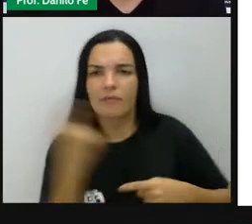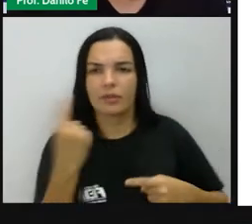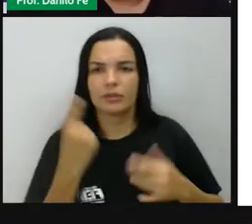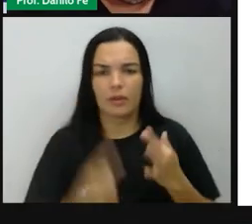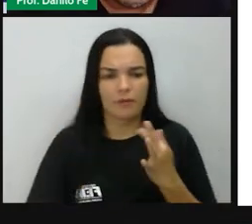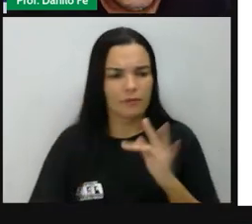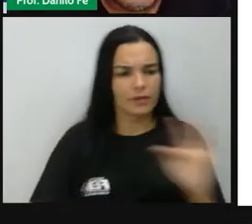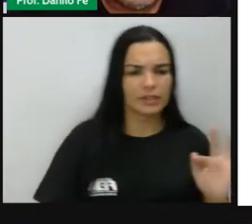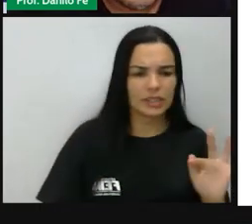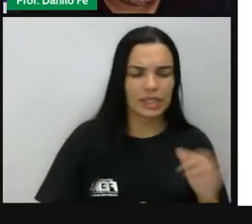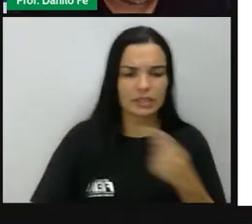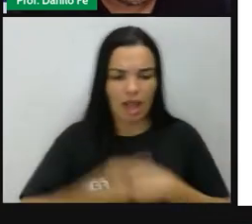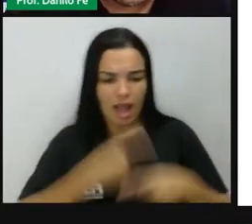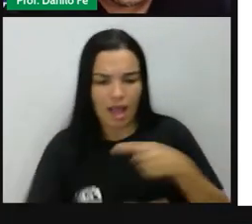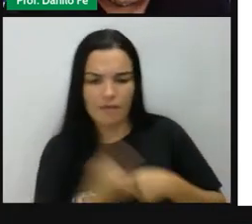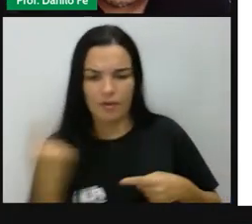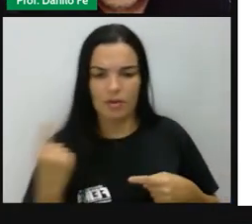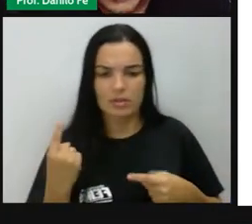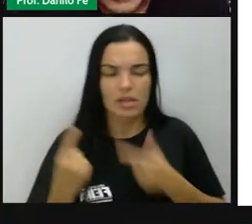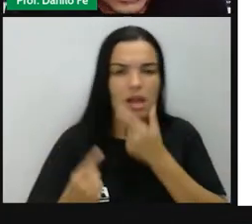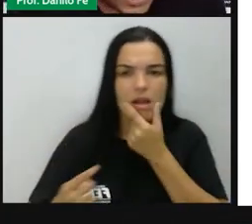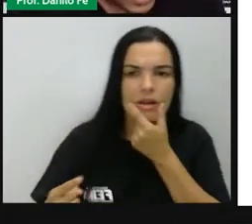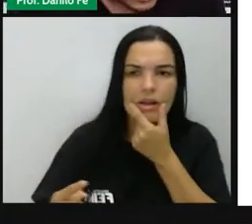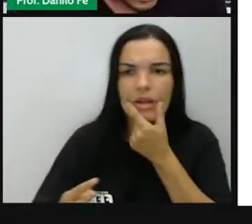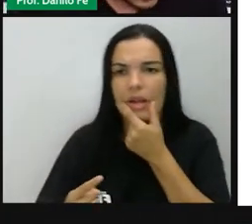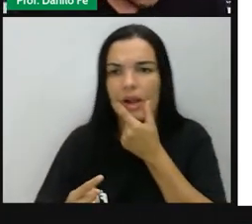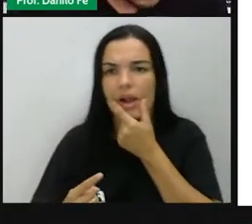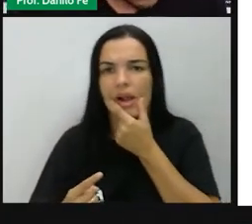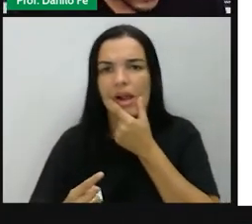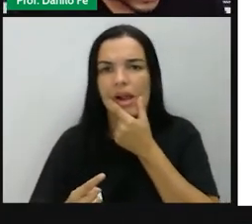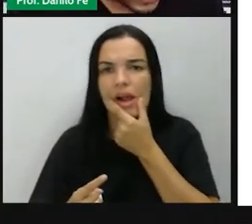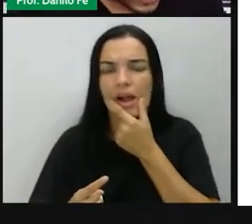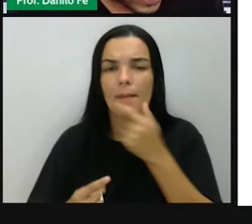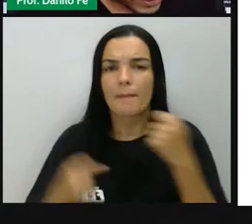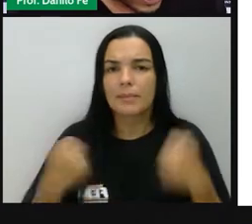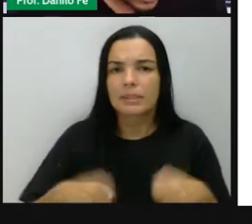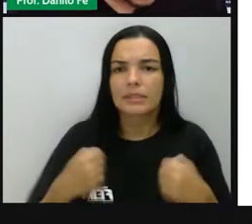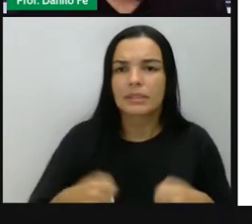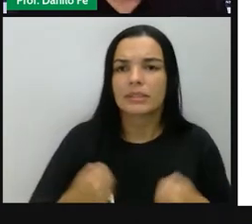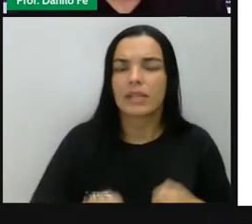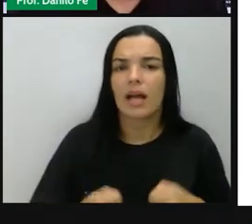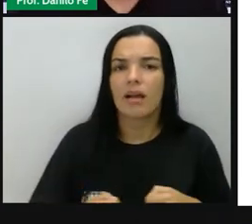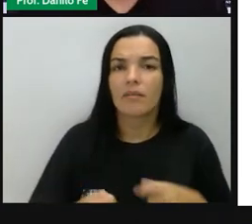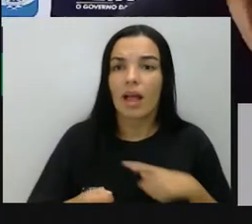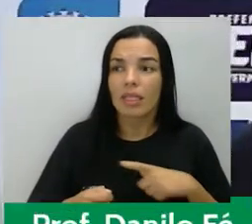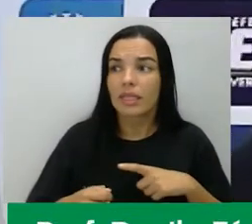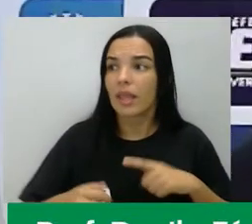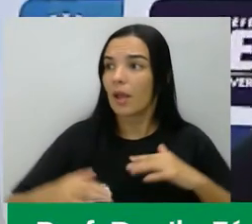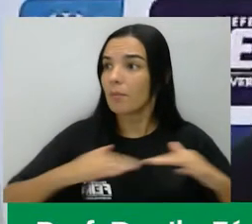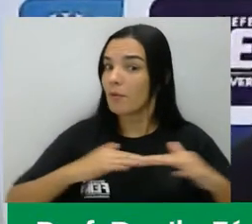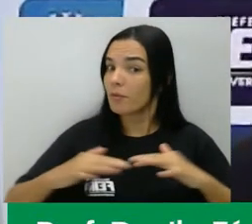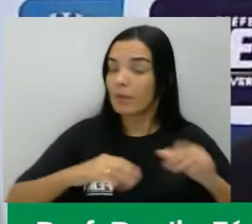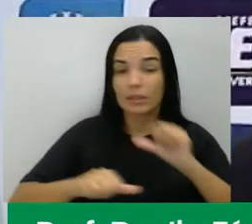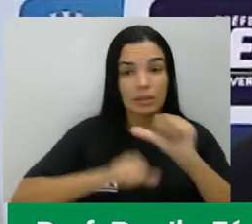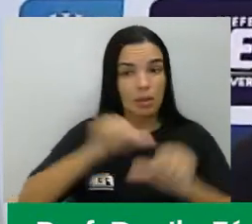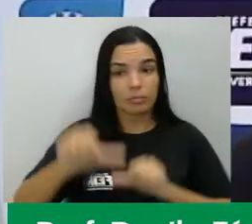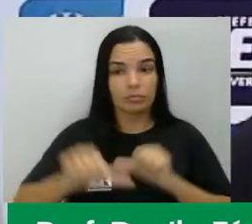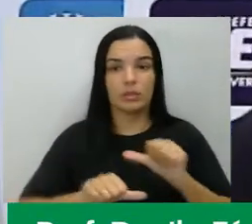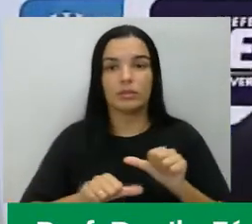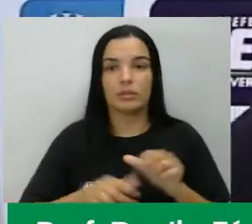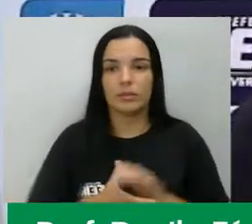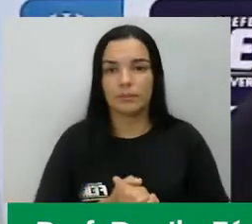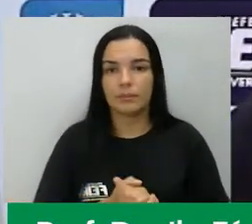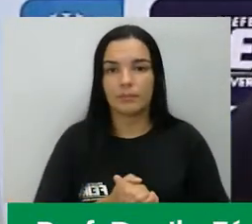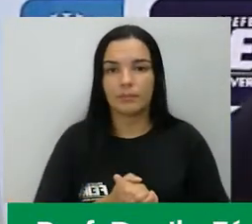Inglesa. Eu acho que eu já não preciso mais do slide. A Revolução Francesa, a Revolução Inglesa, estouram